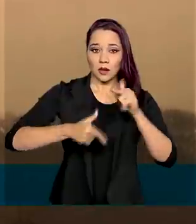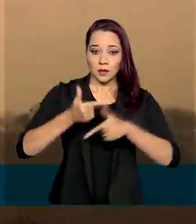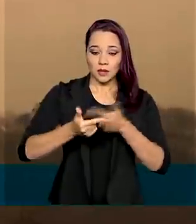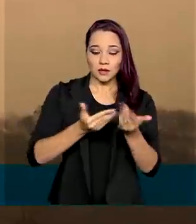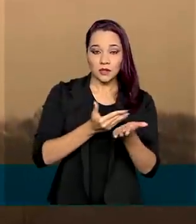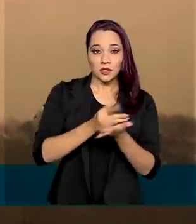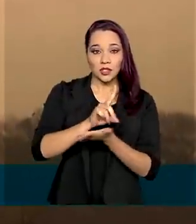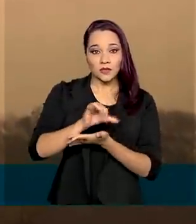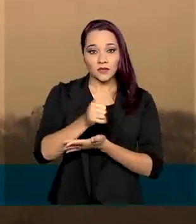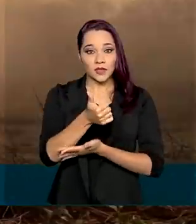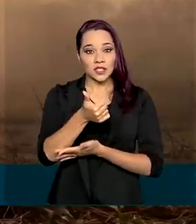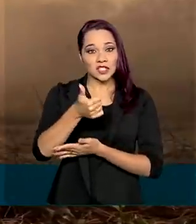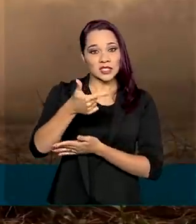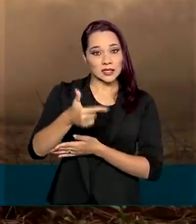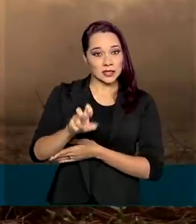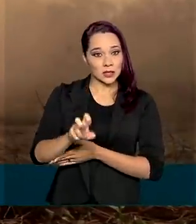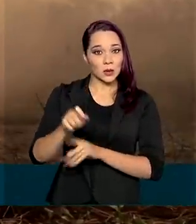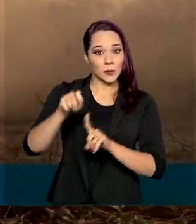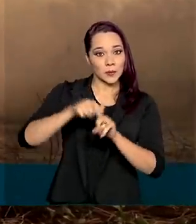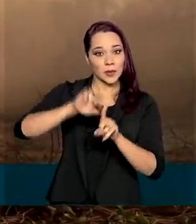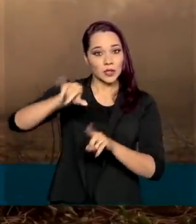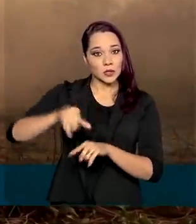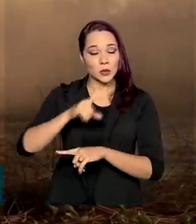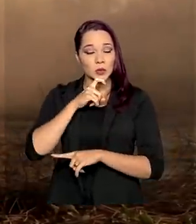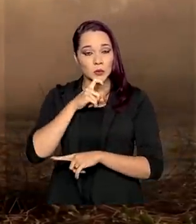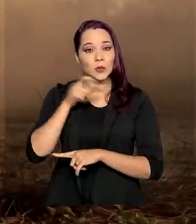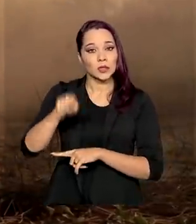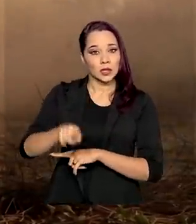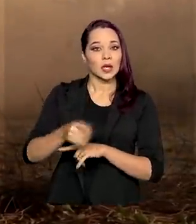julho no combate aos incêndios no Pantanal.